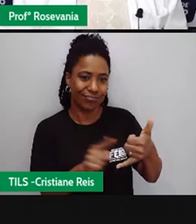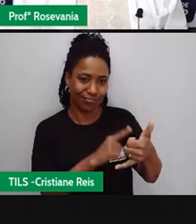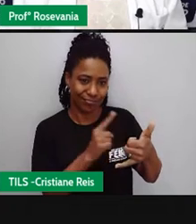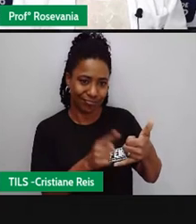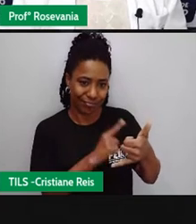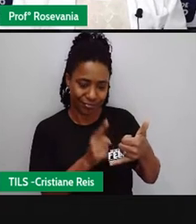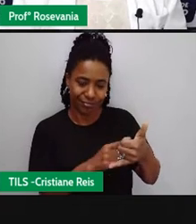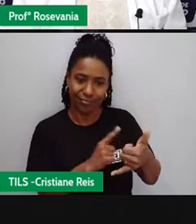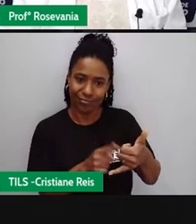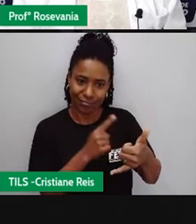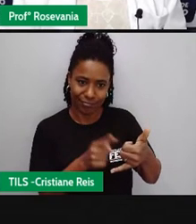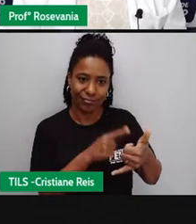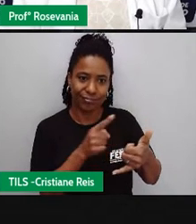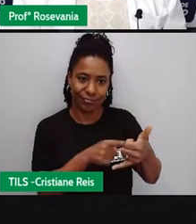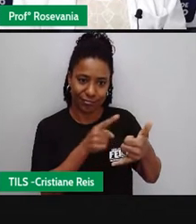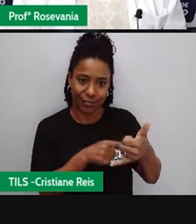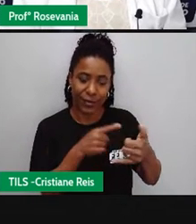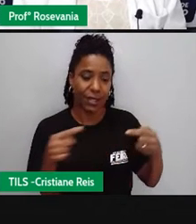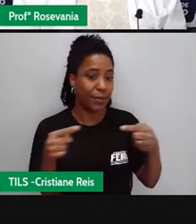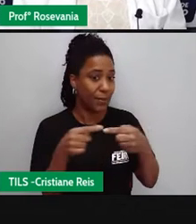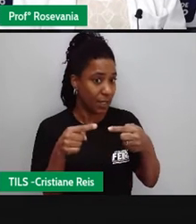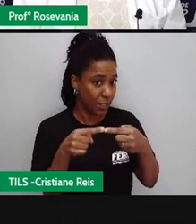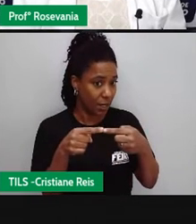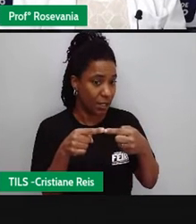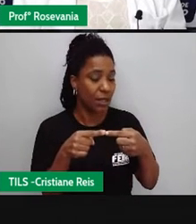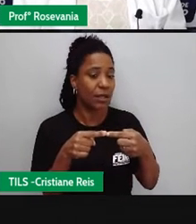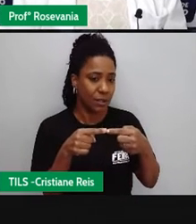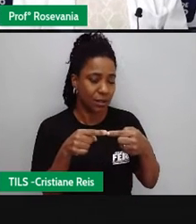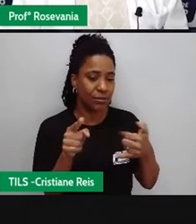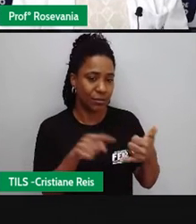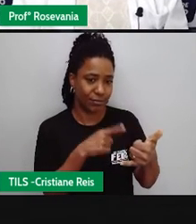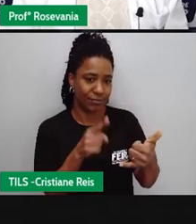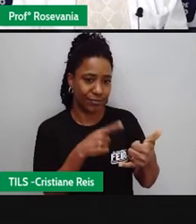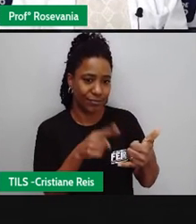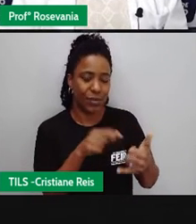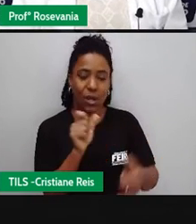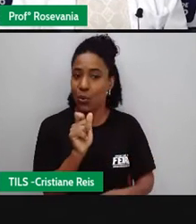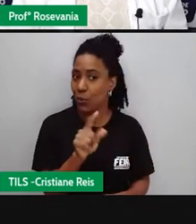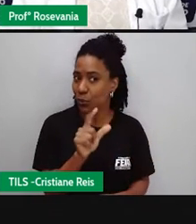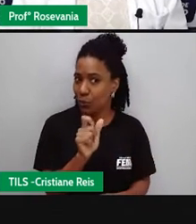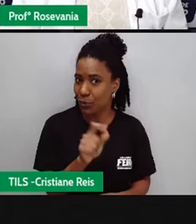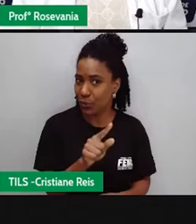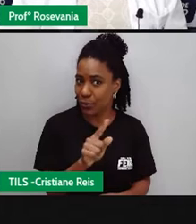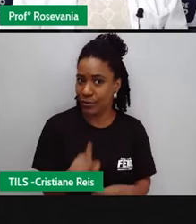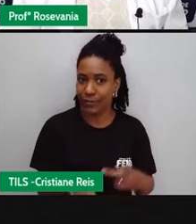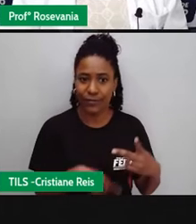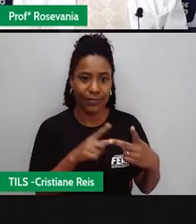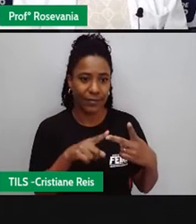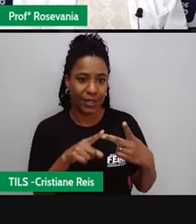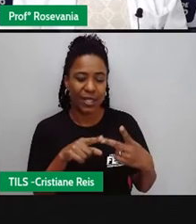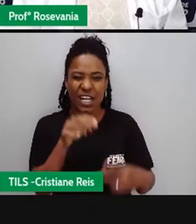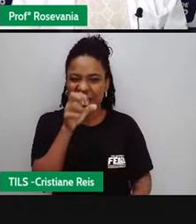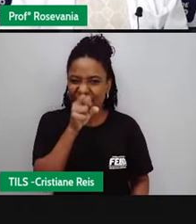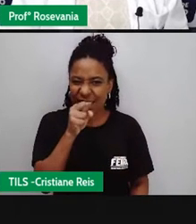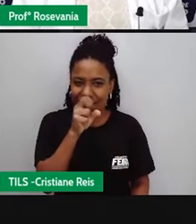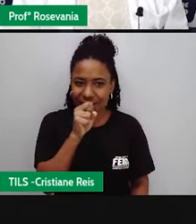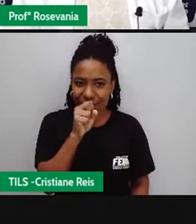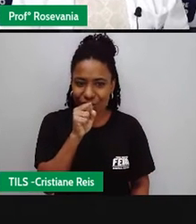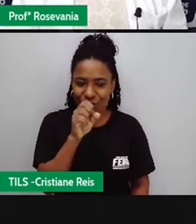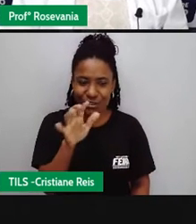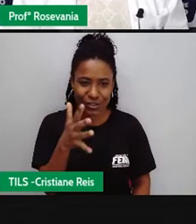azuis, elas representam dados referentes ao celular. A coluna, né, minha laranjinha aí,